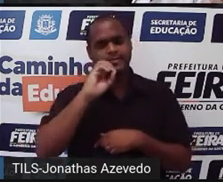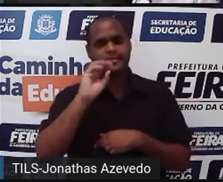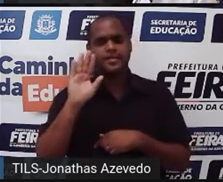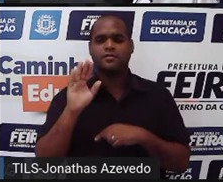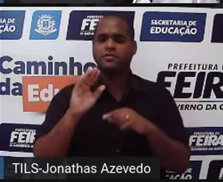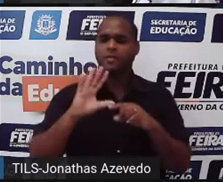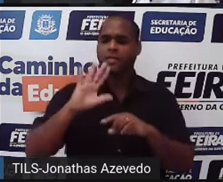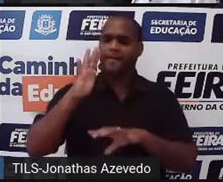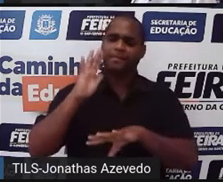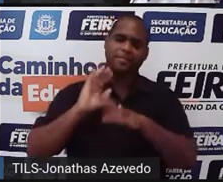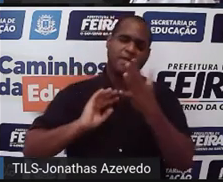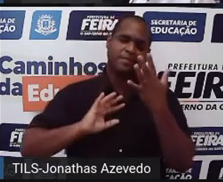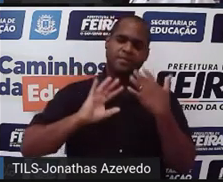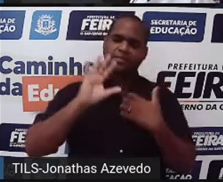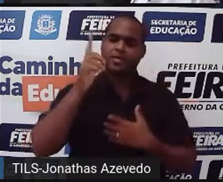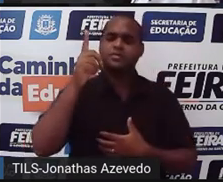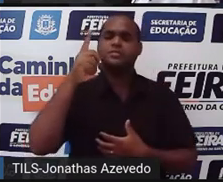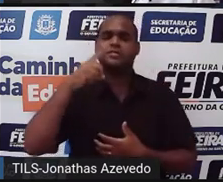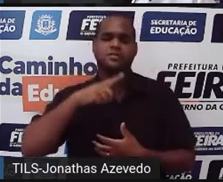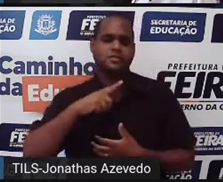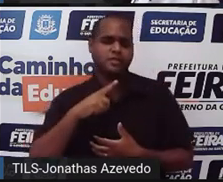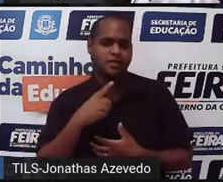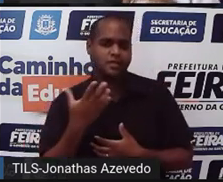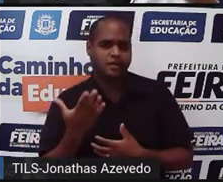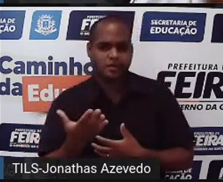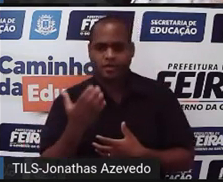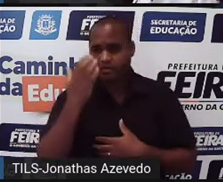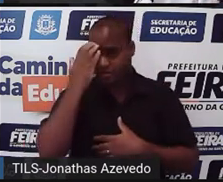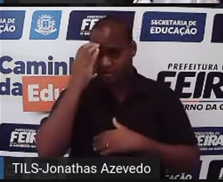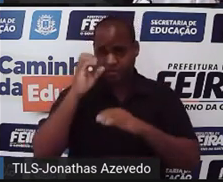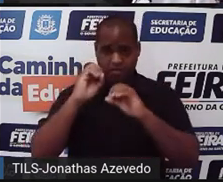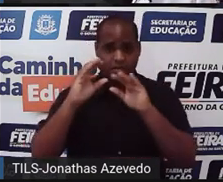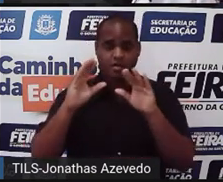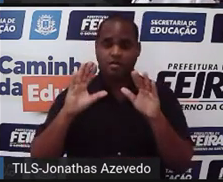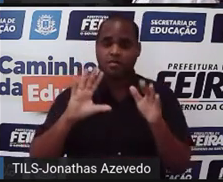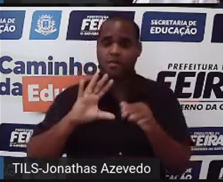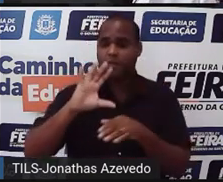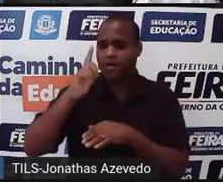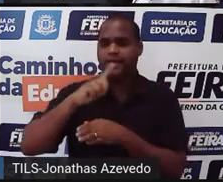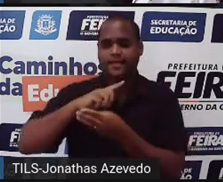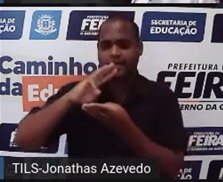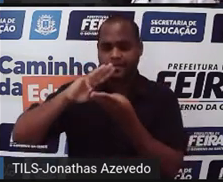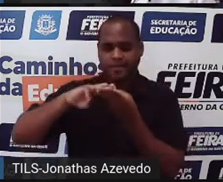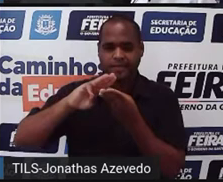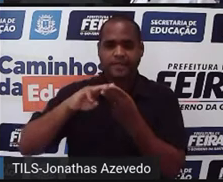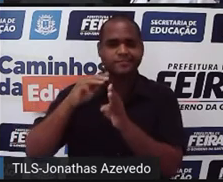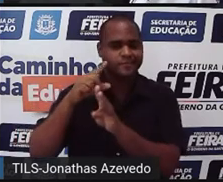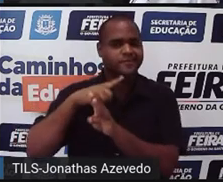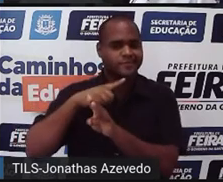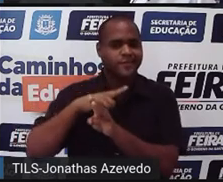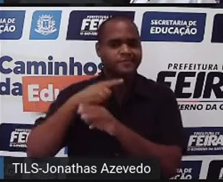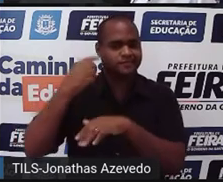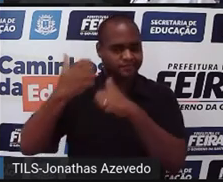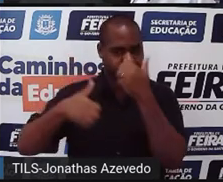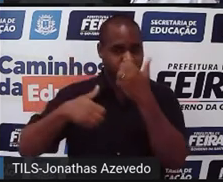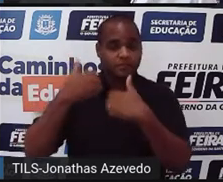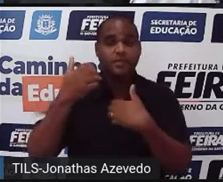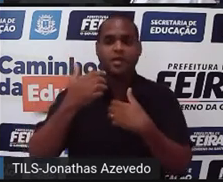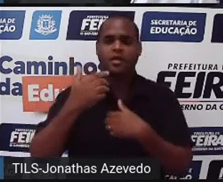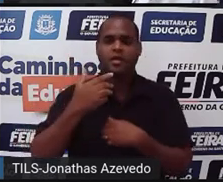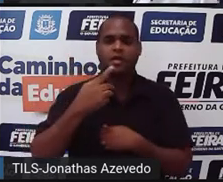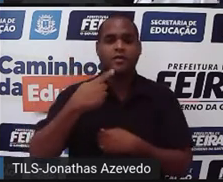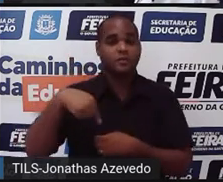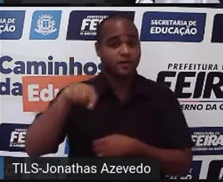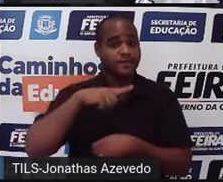acontecimento, para interpretar algo onde tem a matemática por trás, é a gente